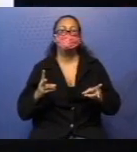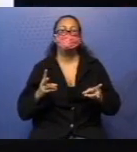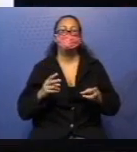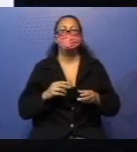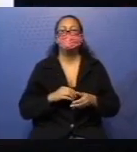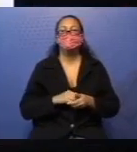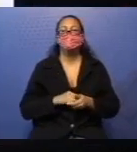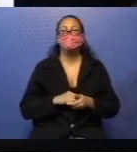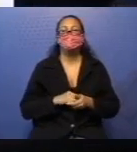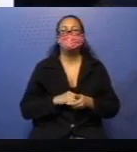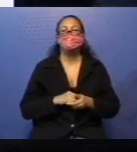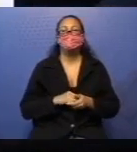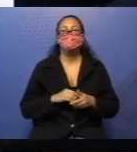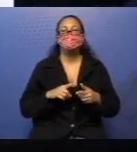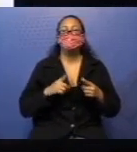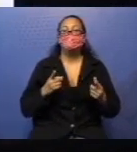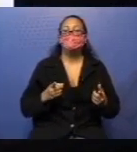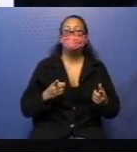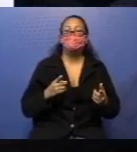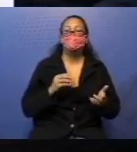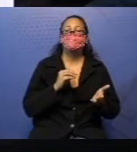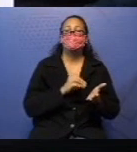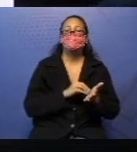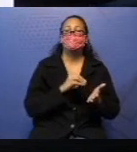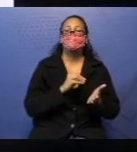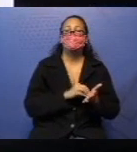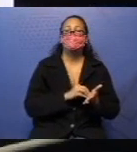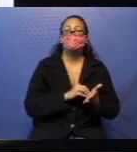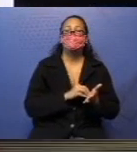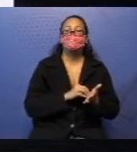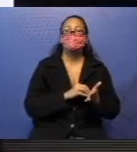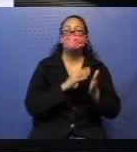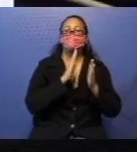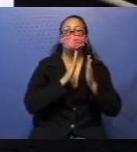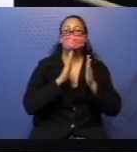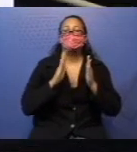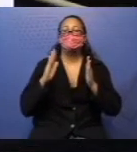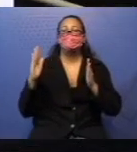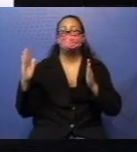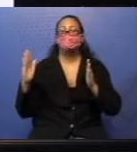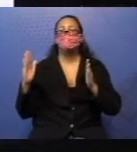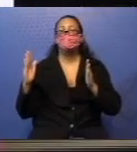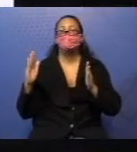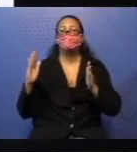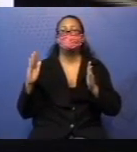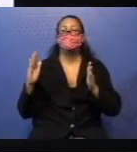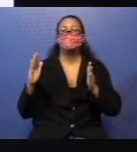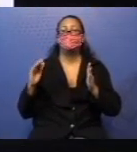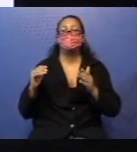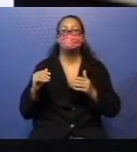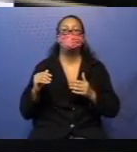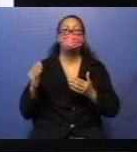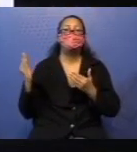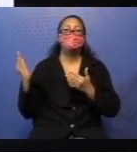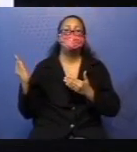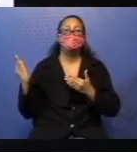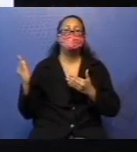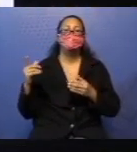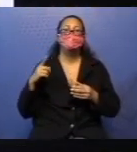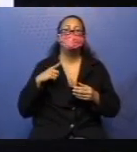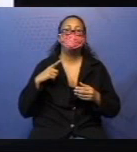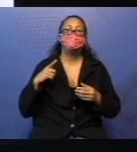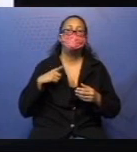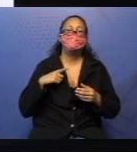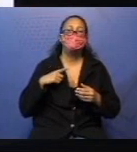Só que está faltando aqui, ó. Para dar a sequência correta. E aqui, eu tenho as opções